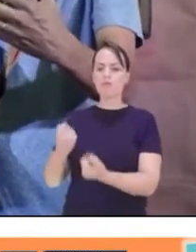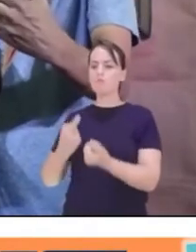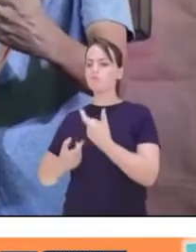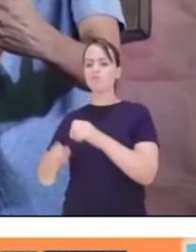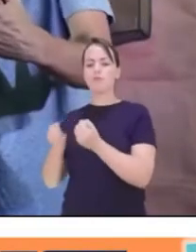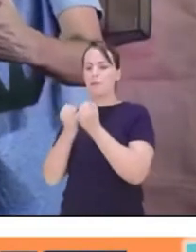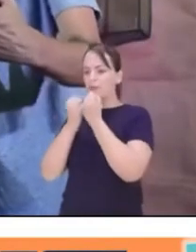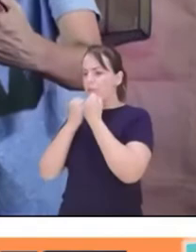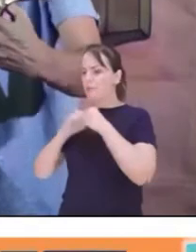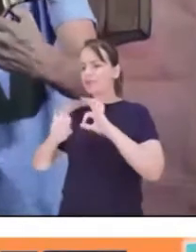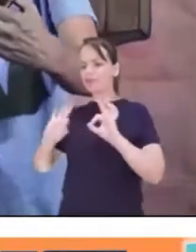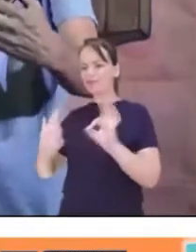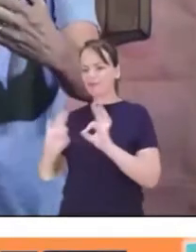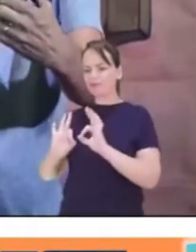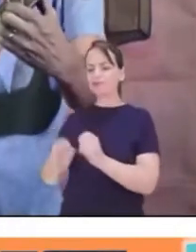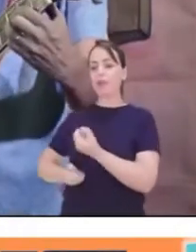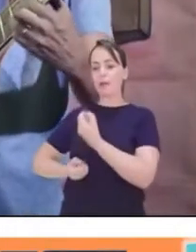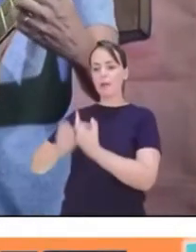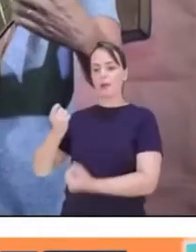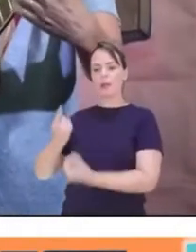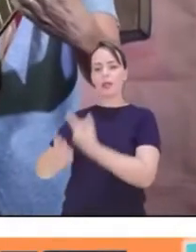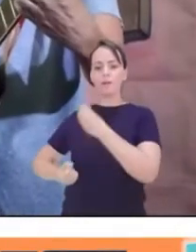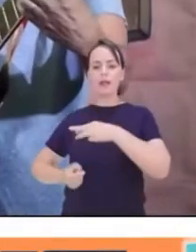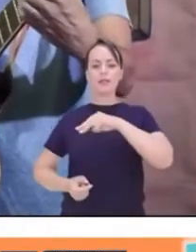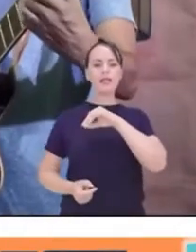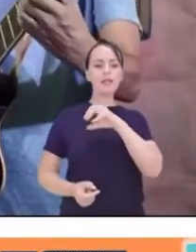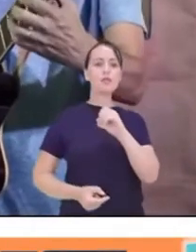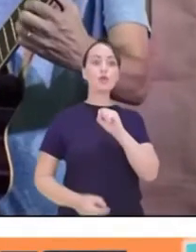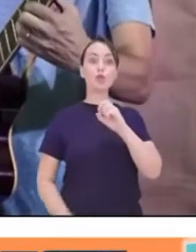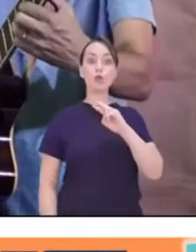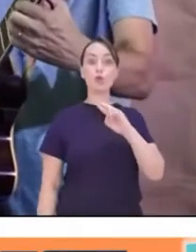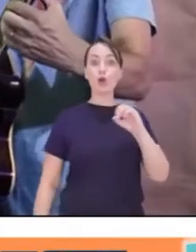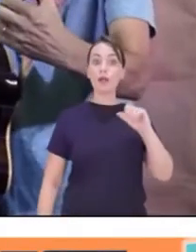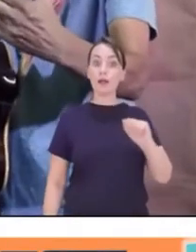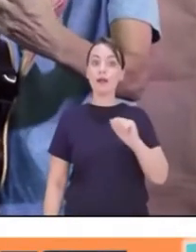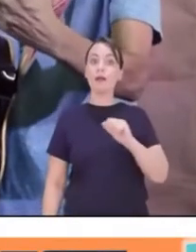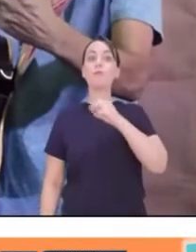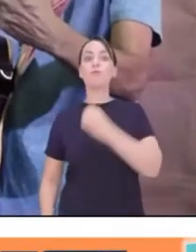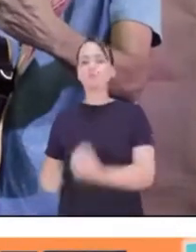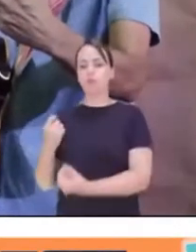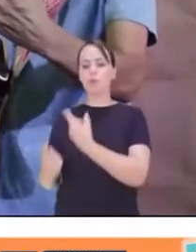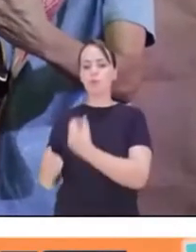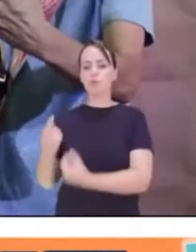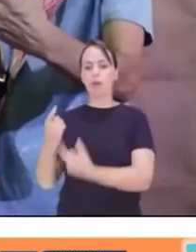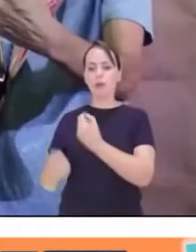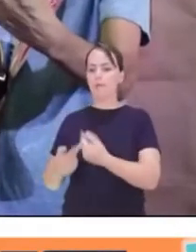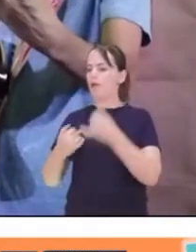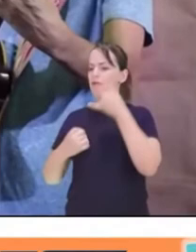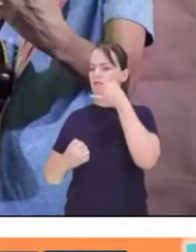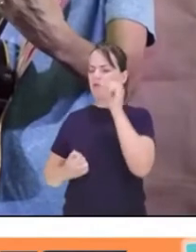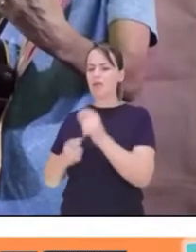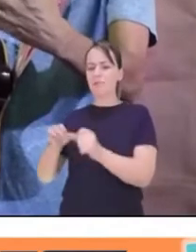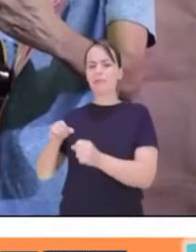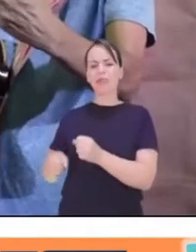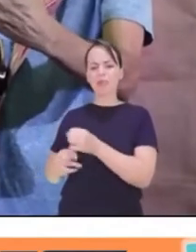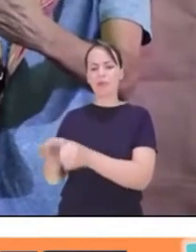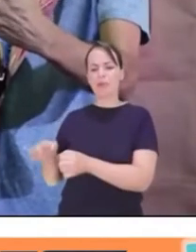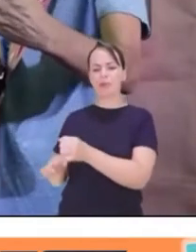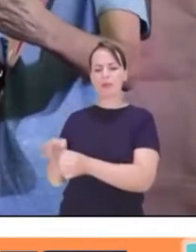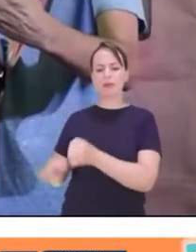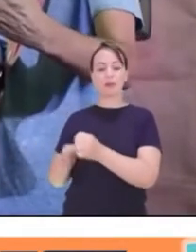ter piruá. Rebenta a pipoca Maria sororoca, rebenta a pipoca para não ter